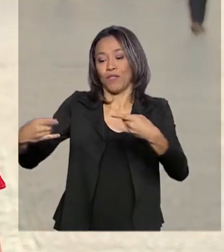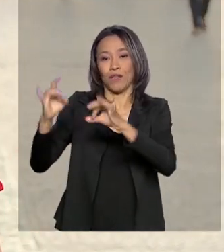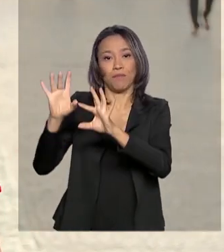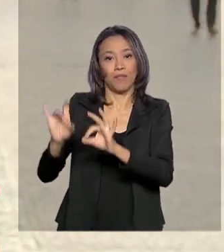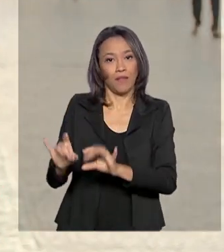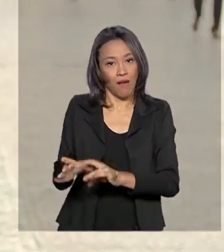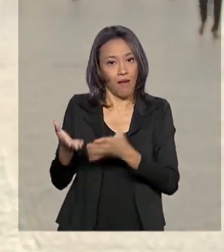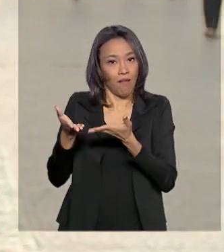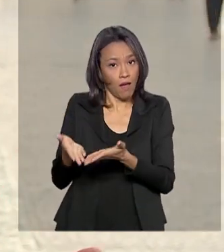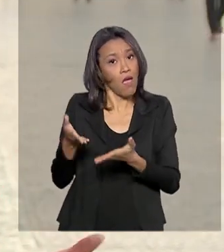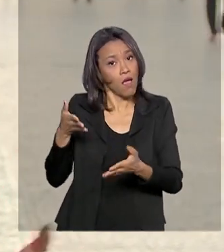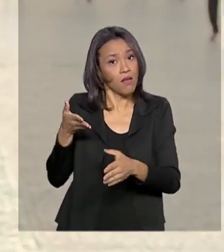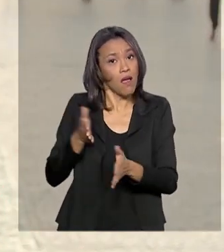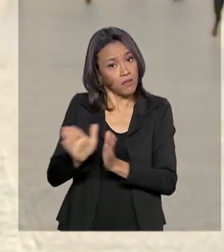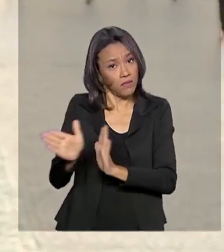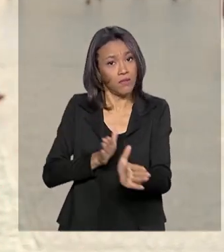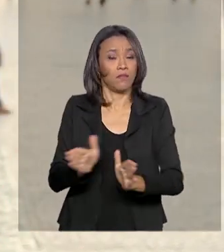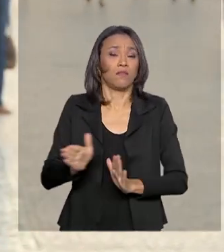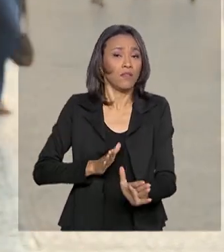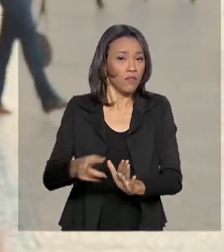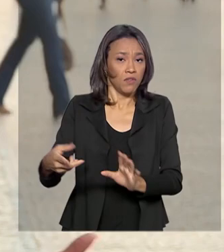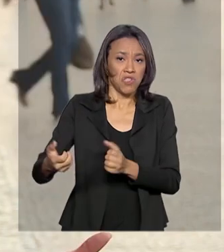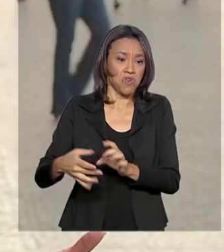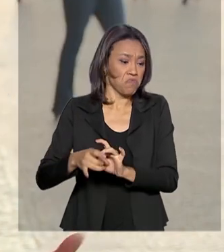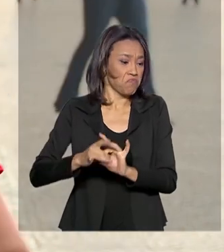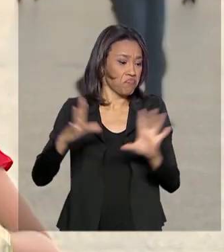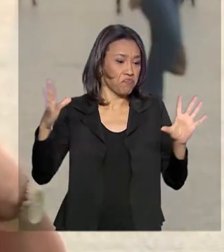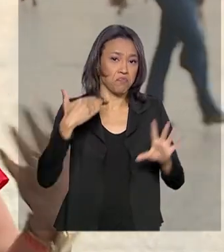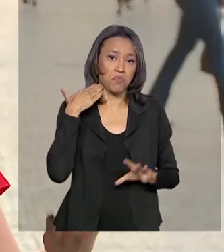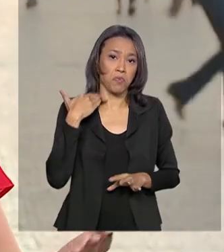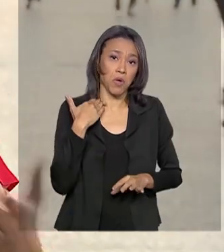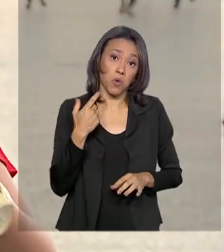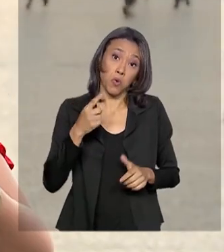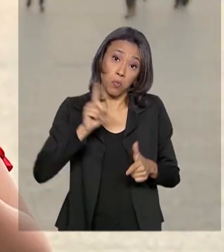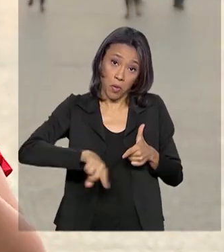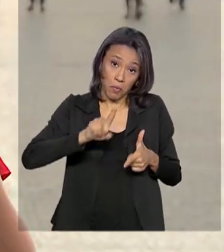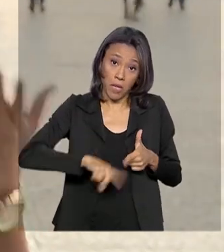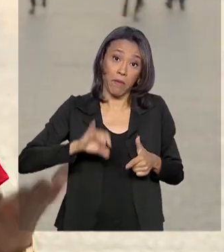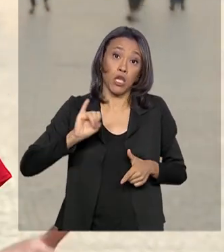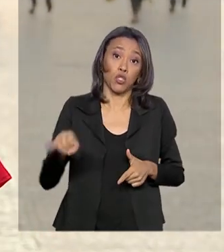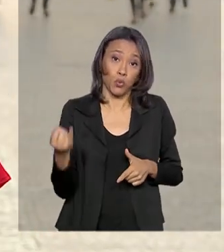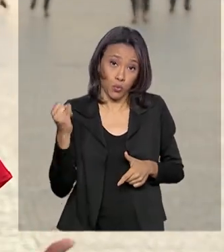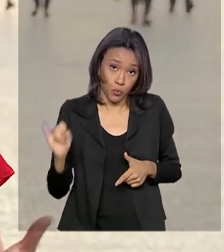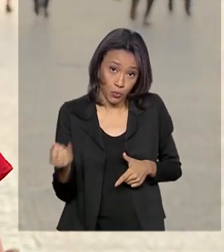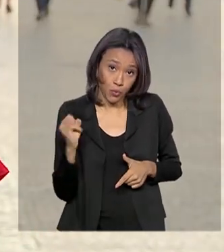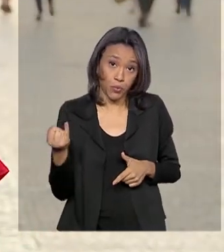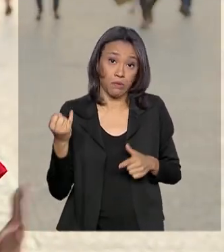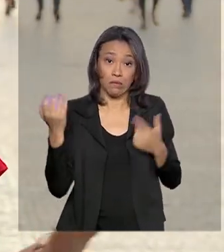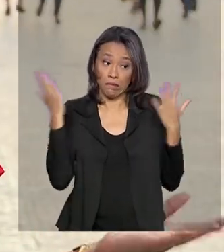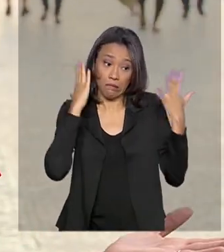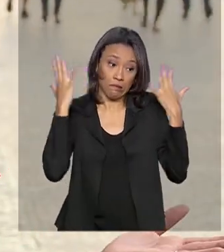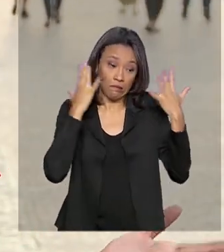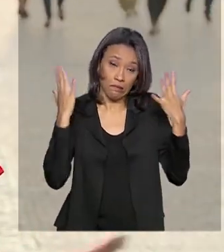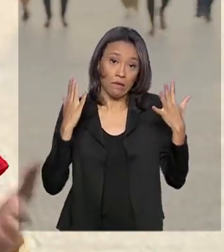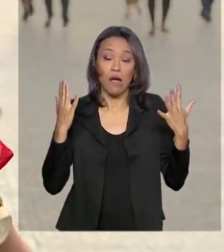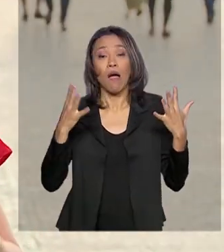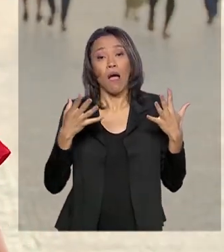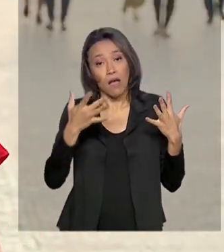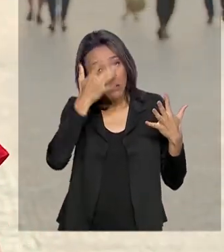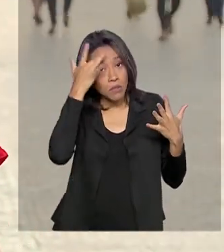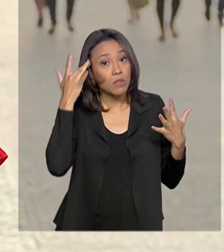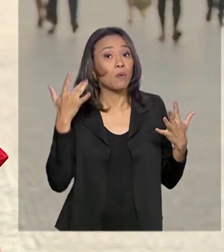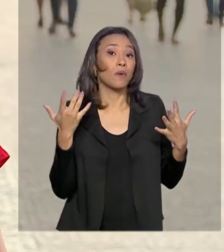linha de crédito acessível que fica disponível pelo banco. O problema é que entre juros, outras contas e a correria do dia a dia, muita gente